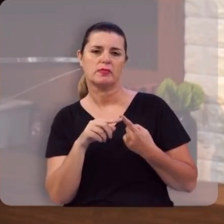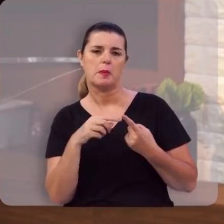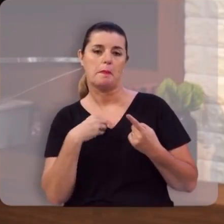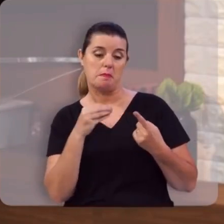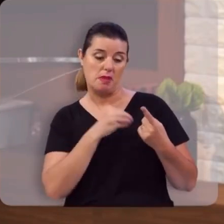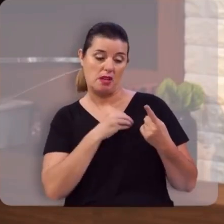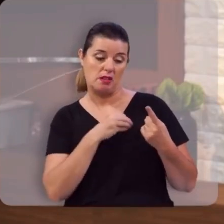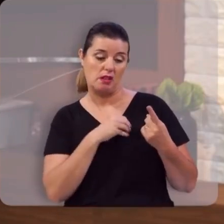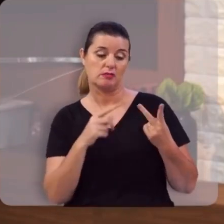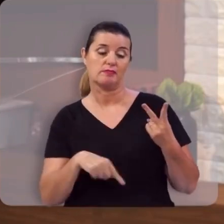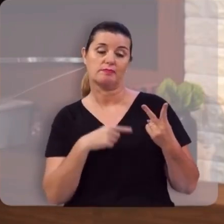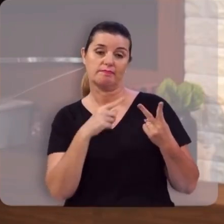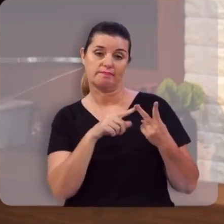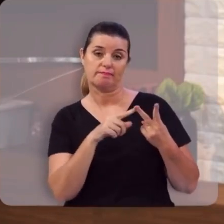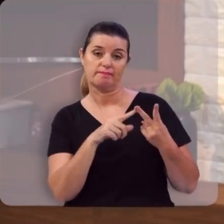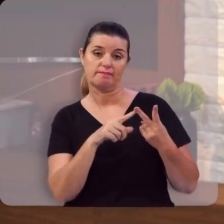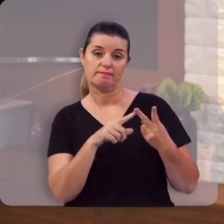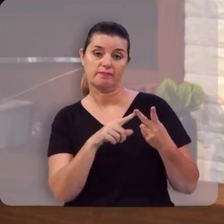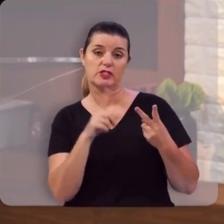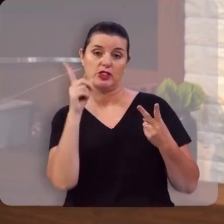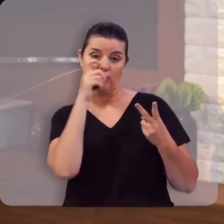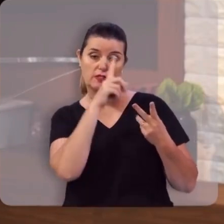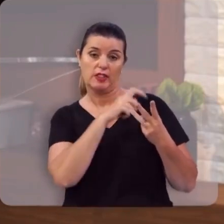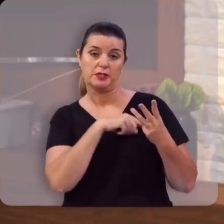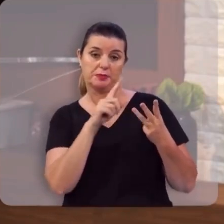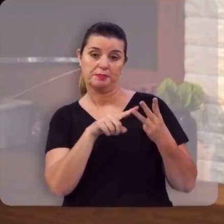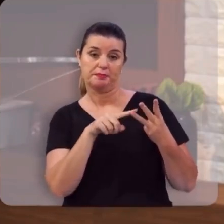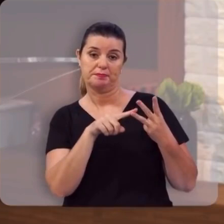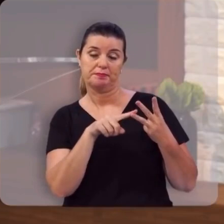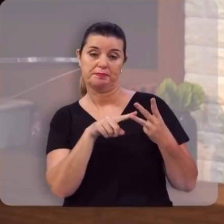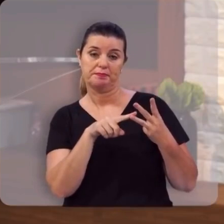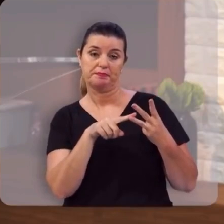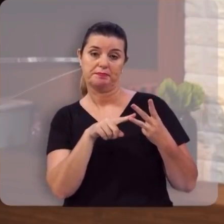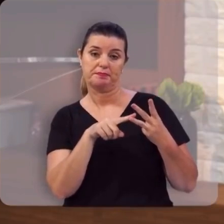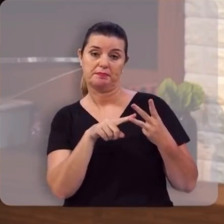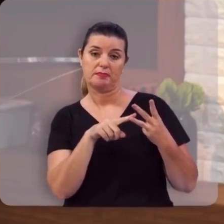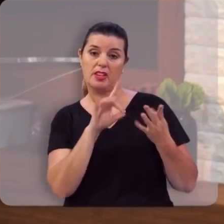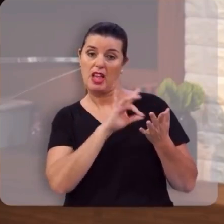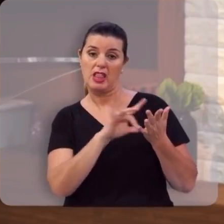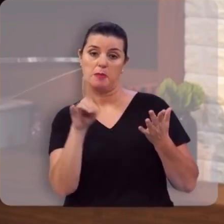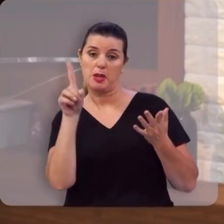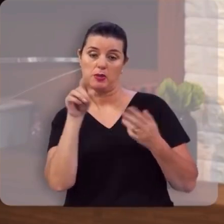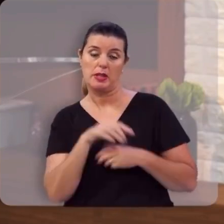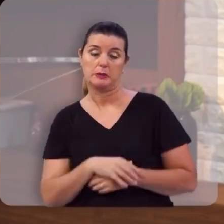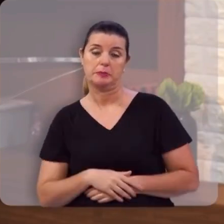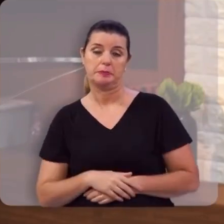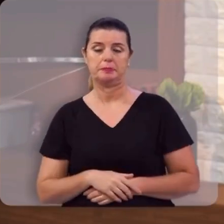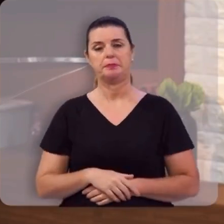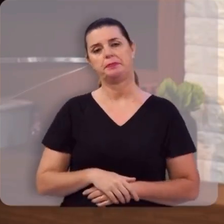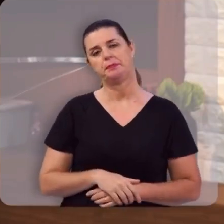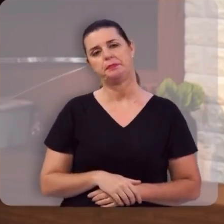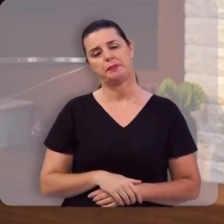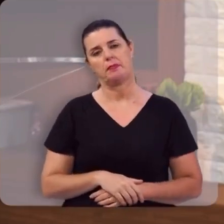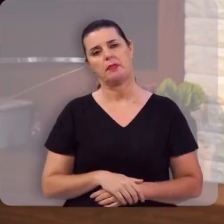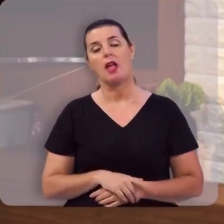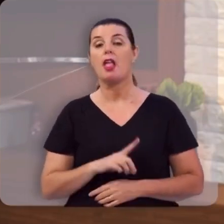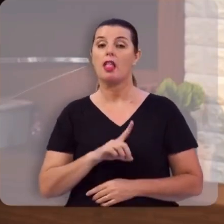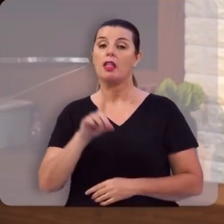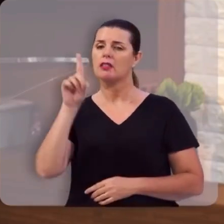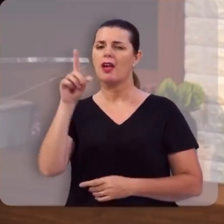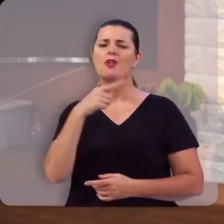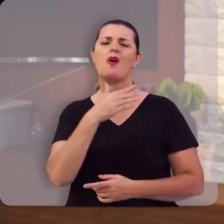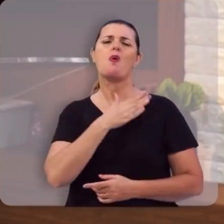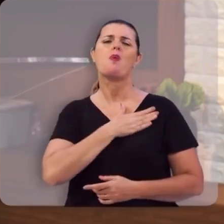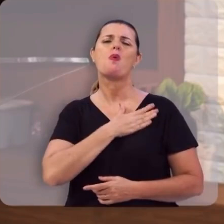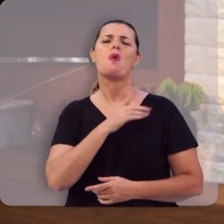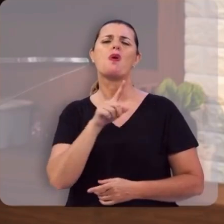ímpios, pecadores e inimigos, Deus não